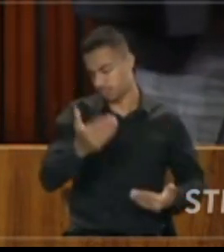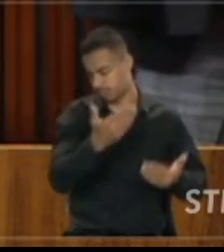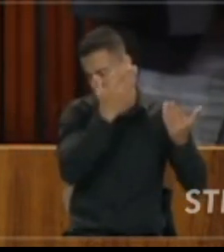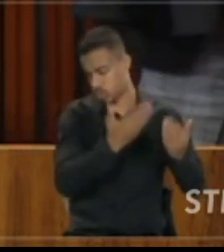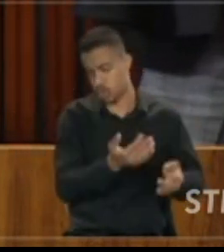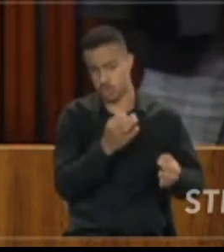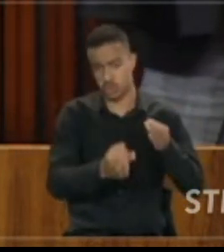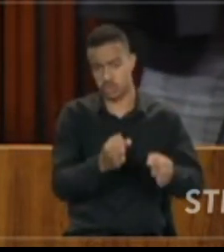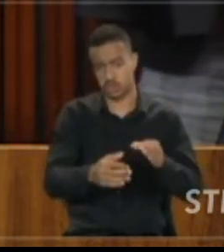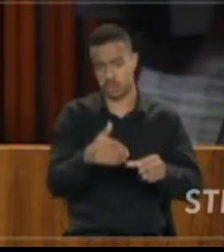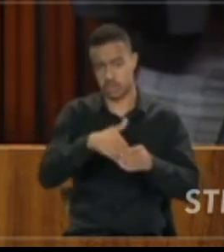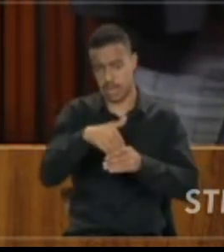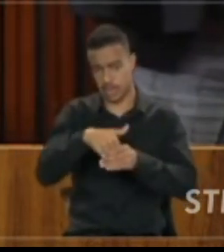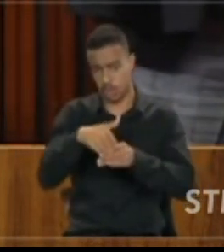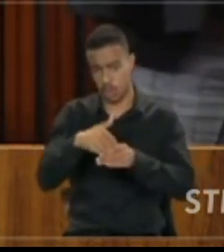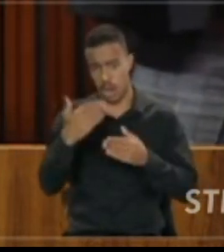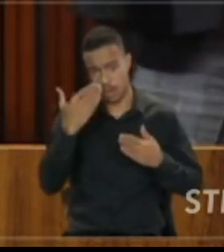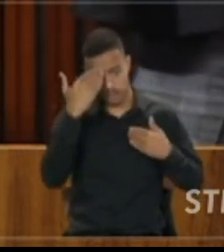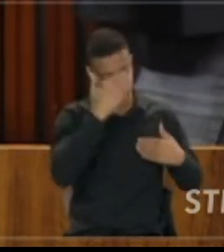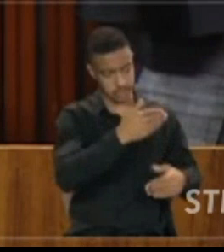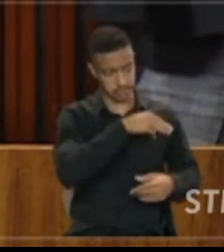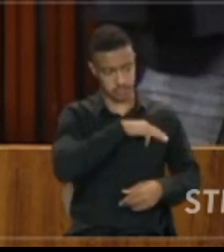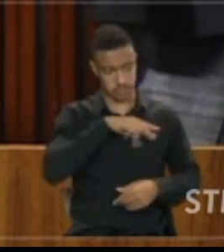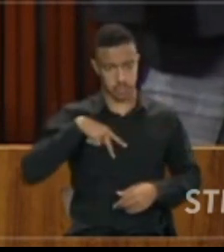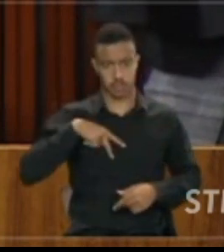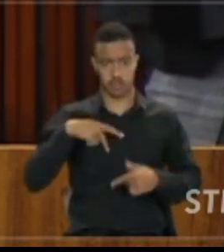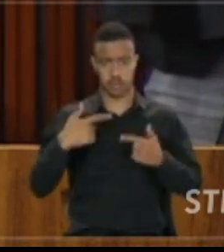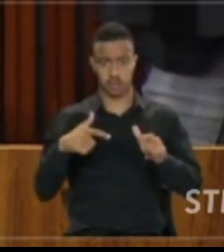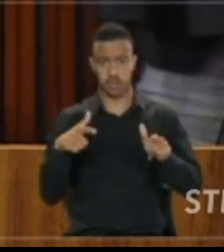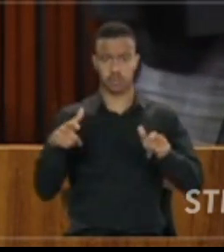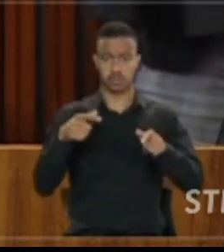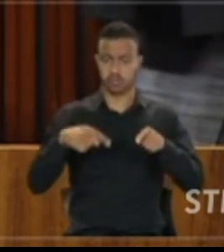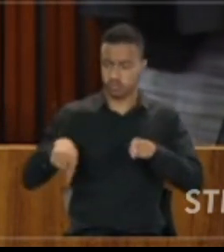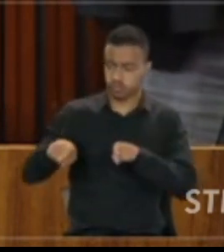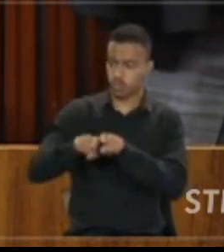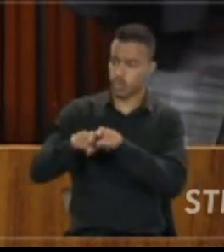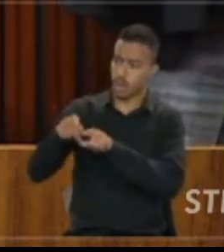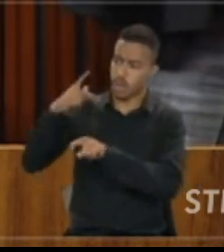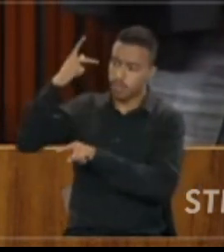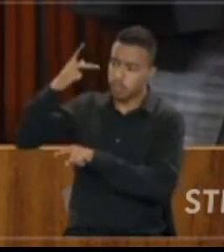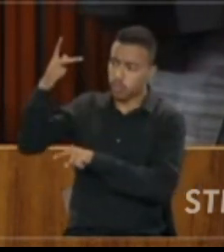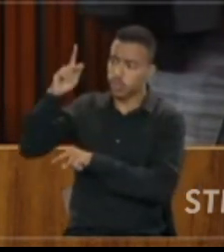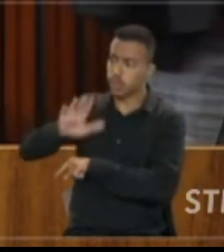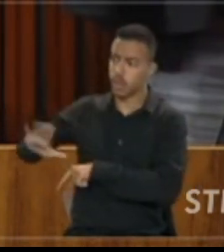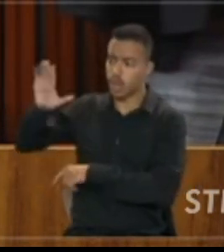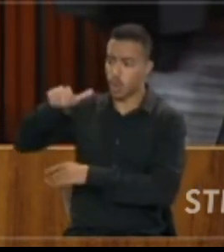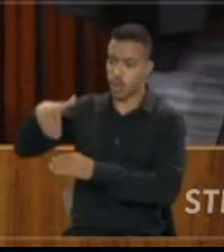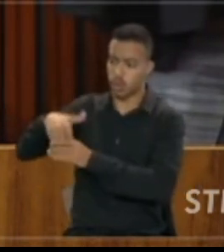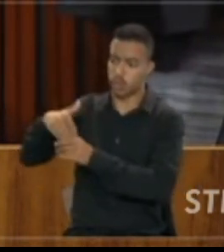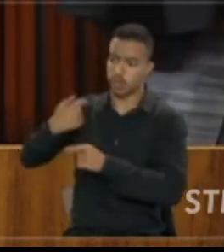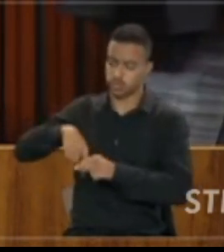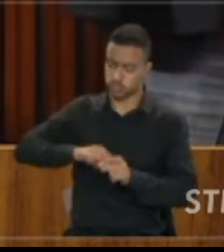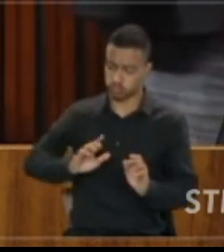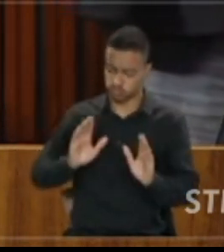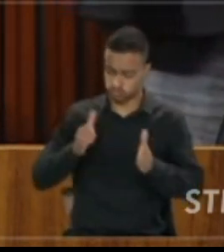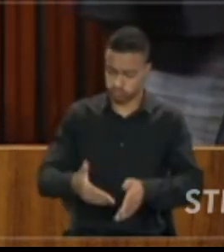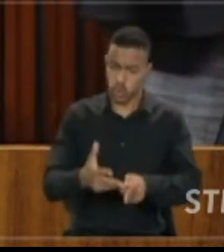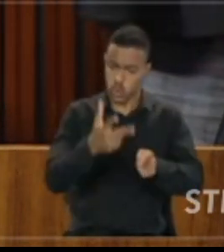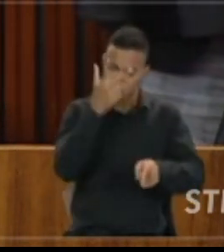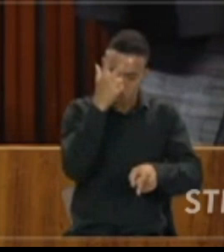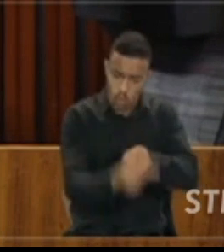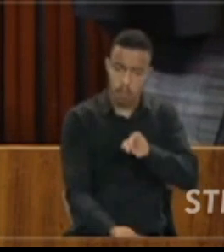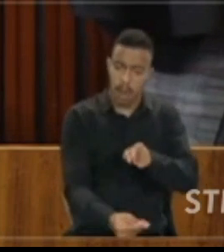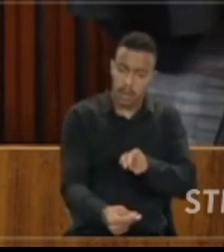Justiça Eleitoral ao Ministério Público do Trabalho, que, em conjunto com a Procuradoria-Geral Eleitoral, vem atuando. E essa